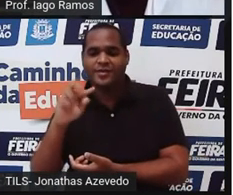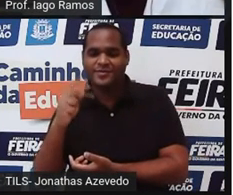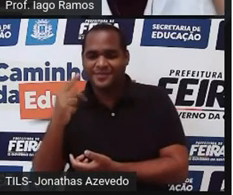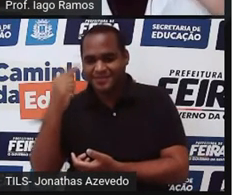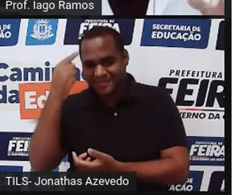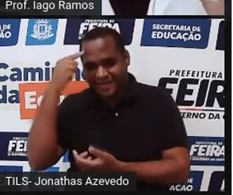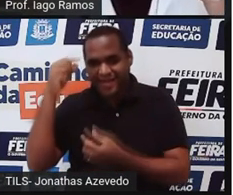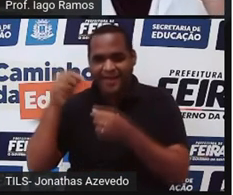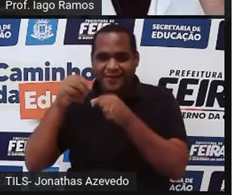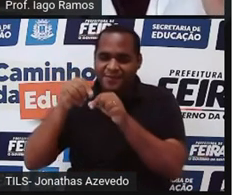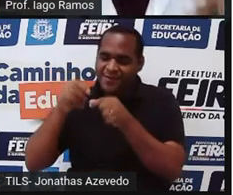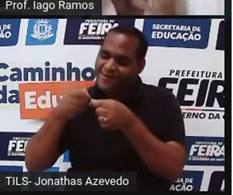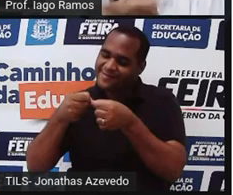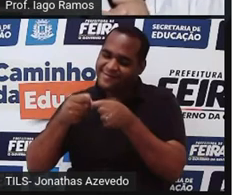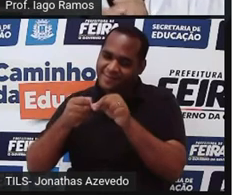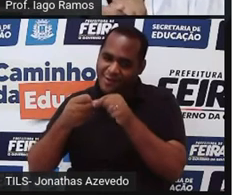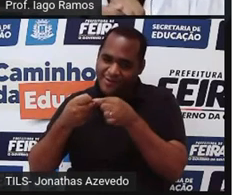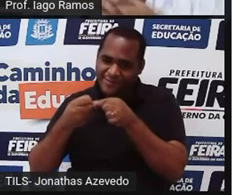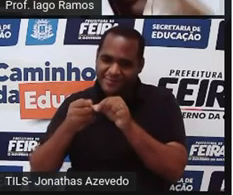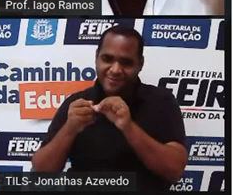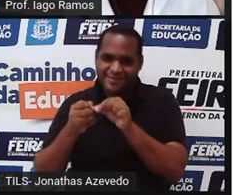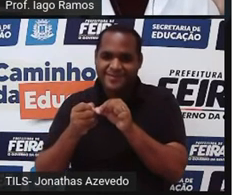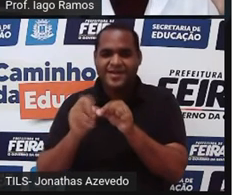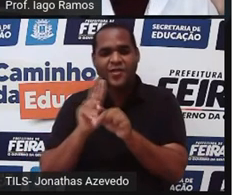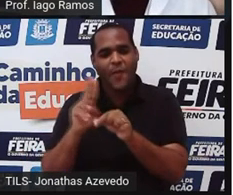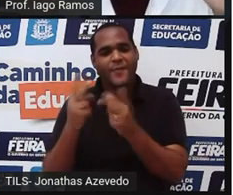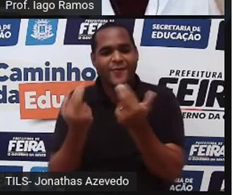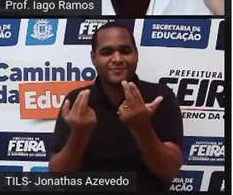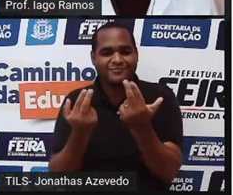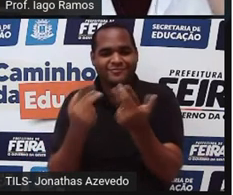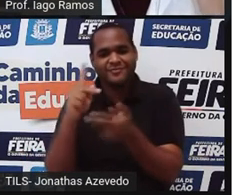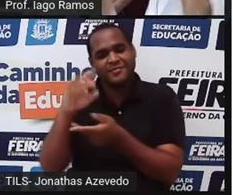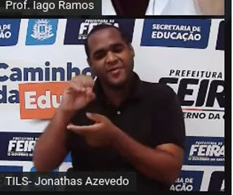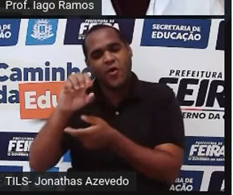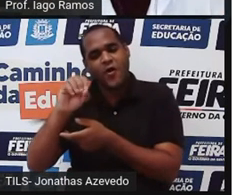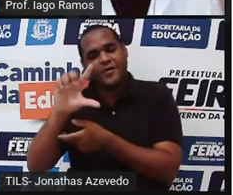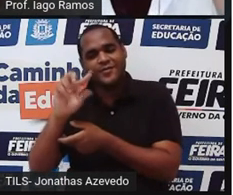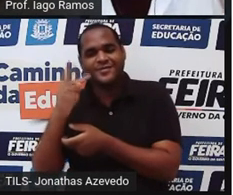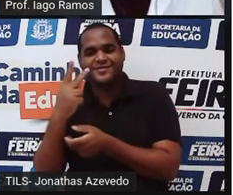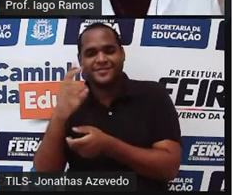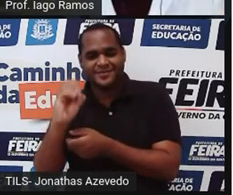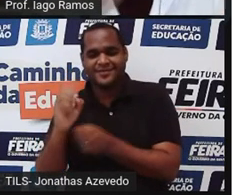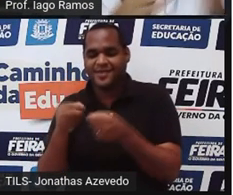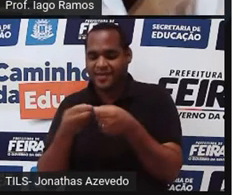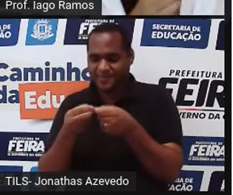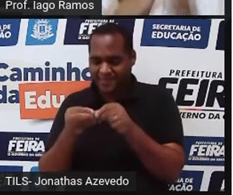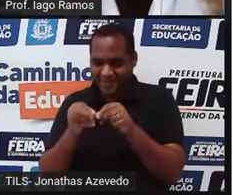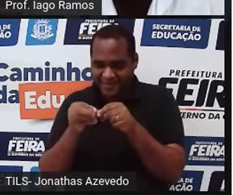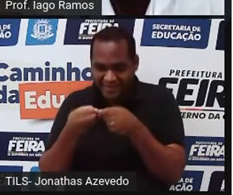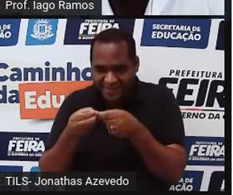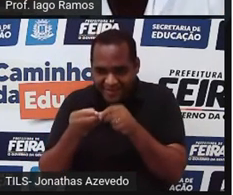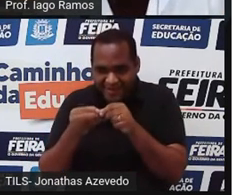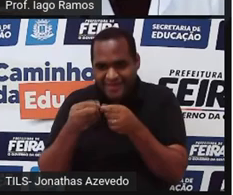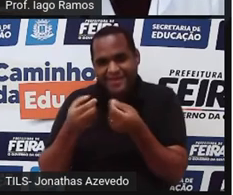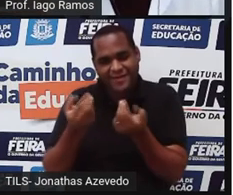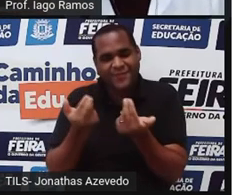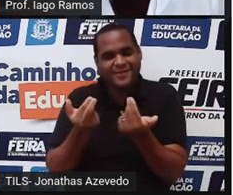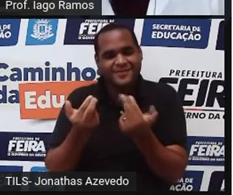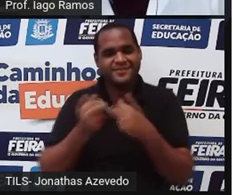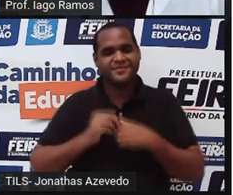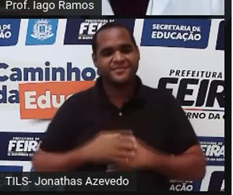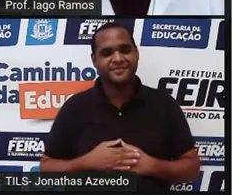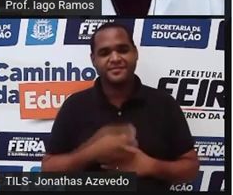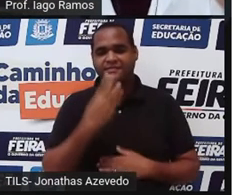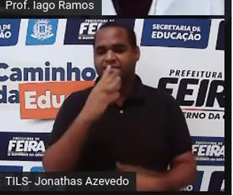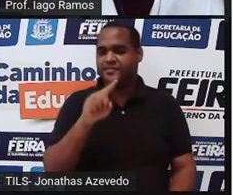entre 3 e 4, porque, né, o número pi é uma dízima periódica que se aproxima de 3,14,